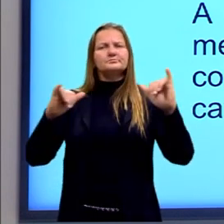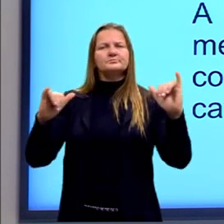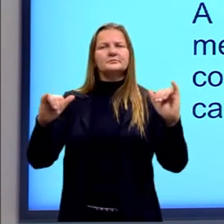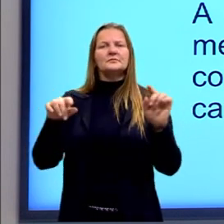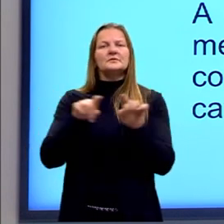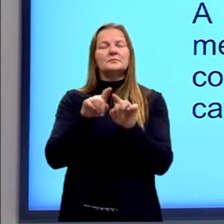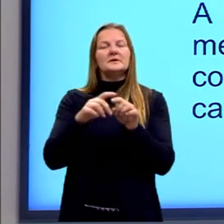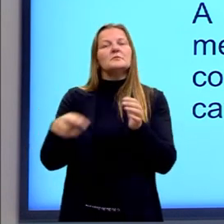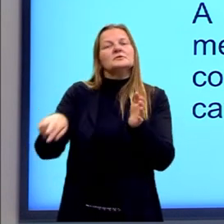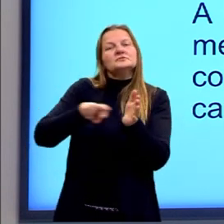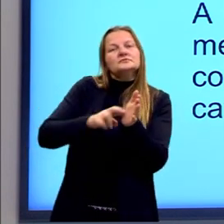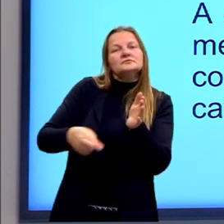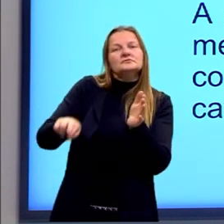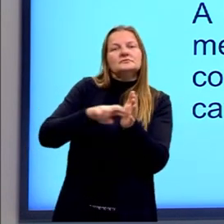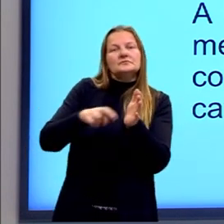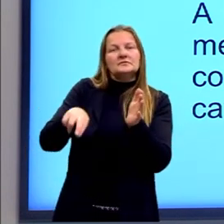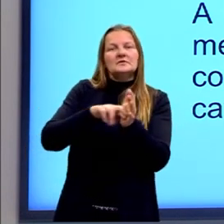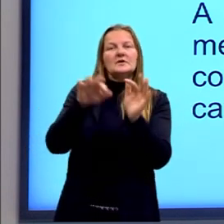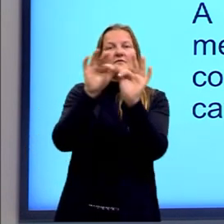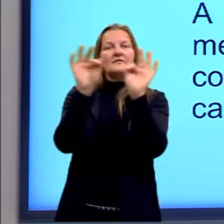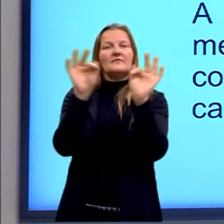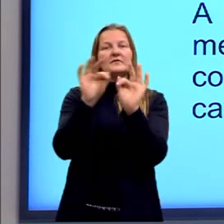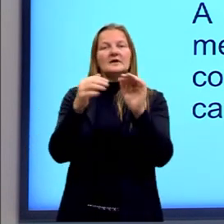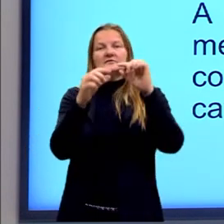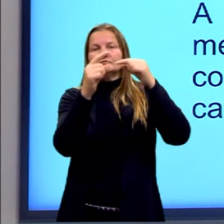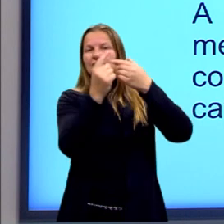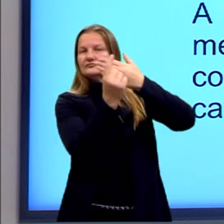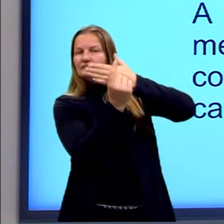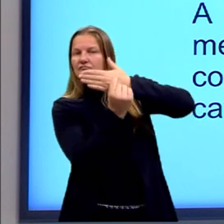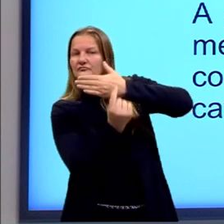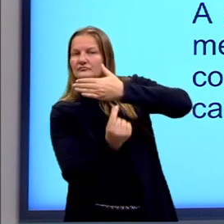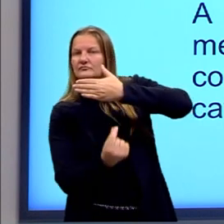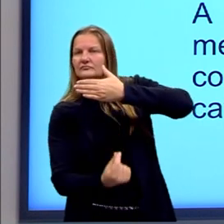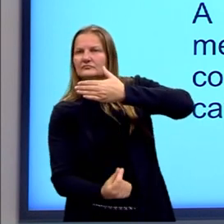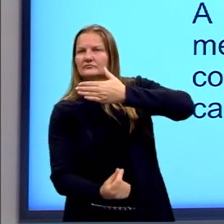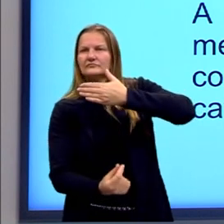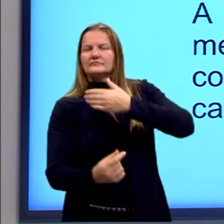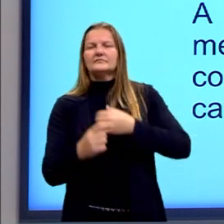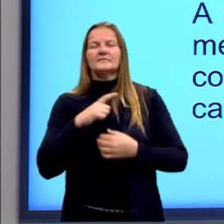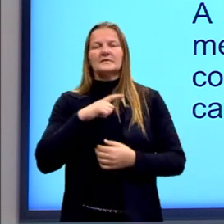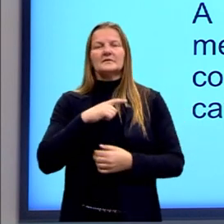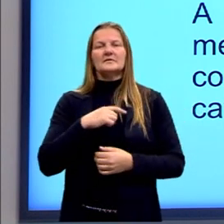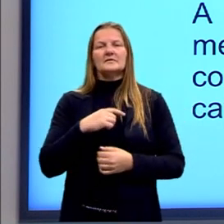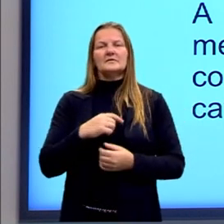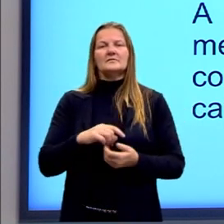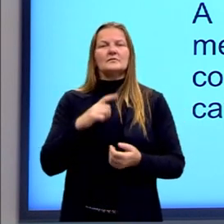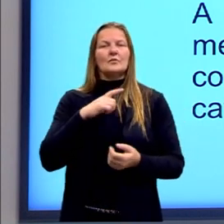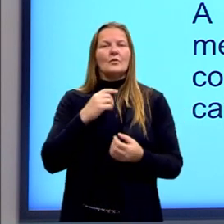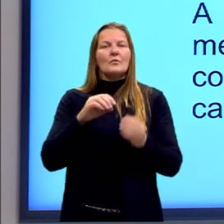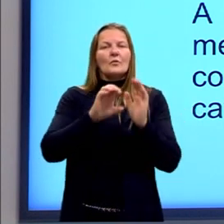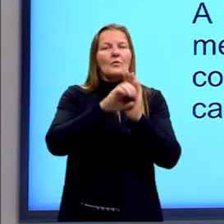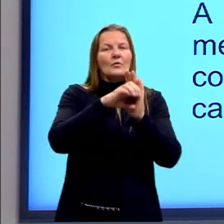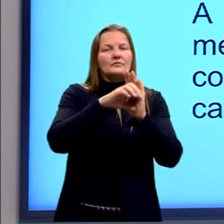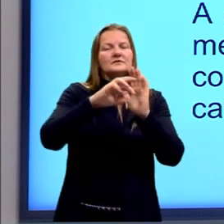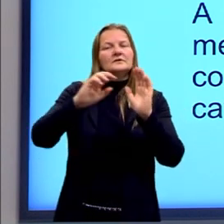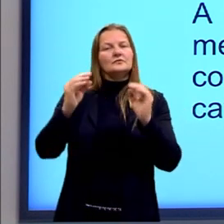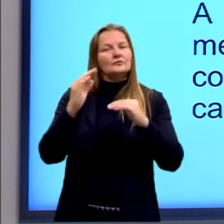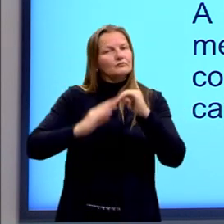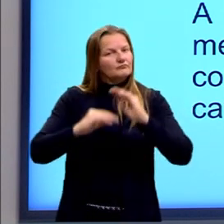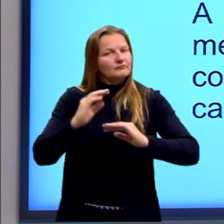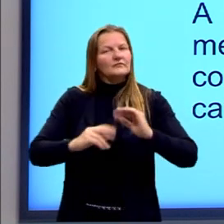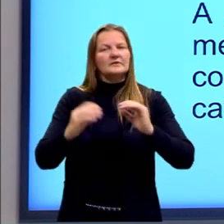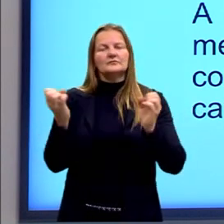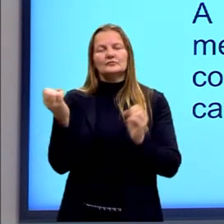retomam as frases, as sequências e as palavras que vão indicar conceitos e fatos.